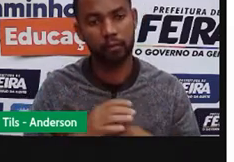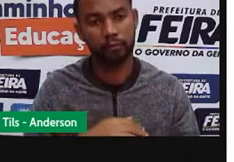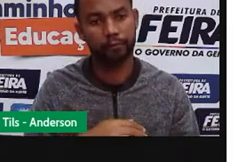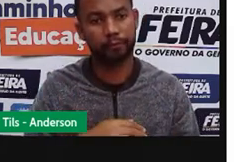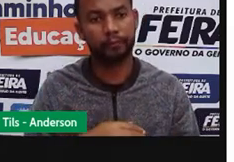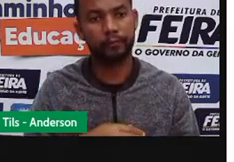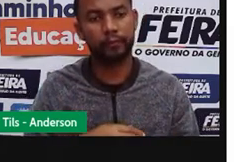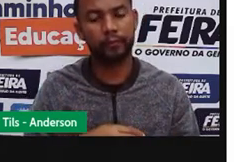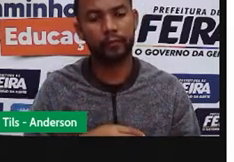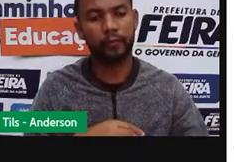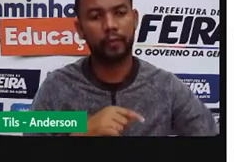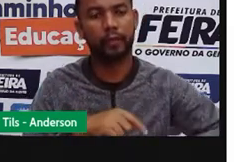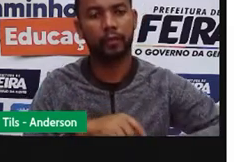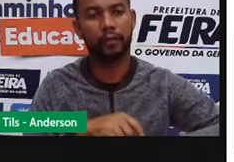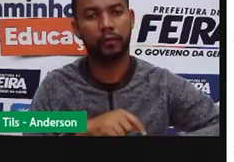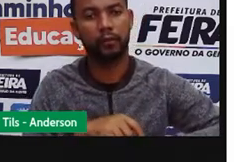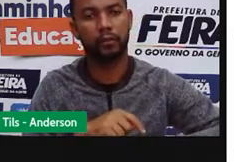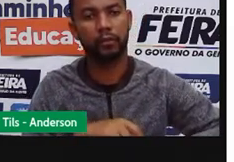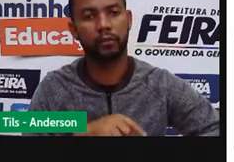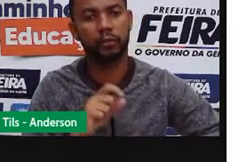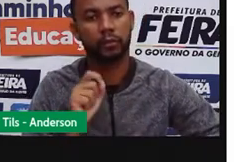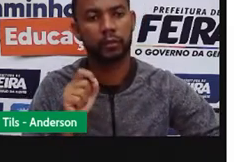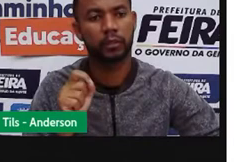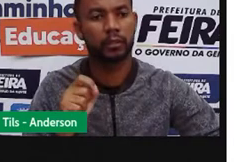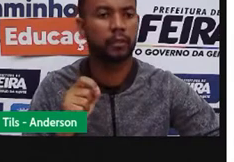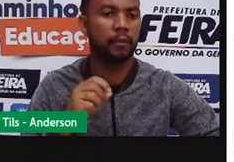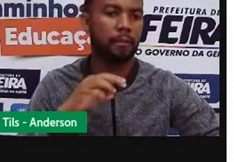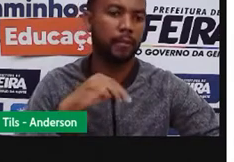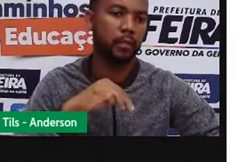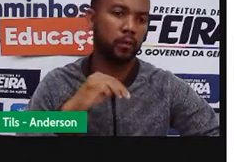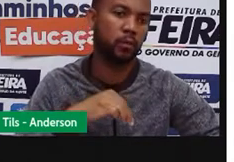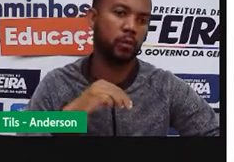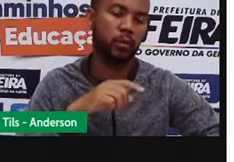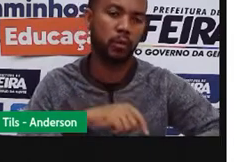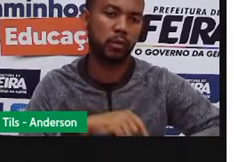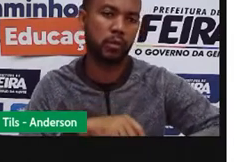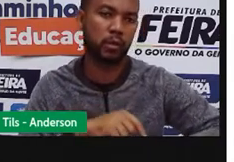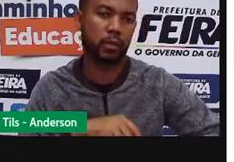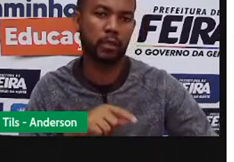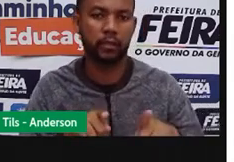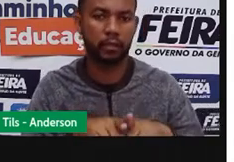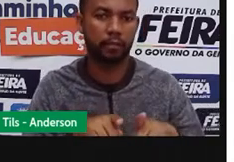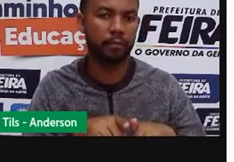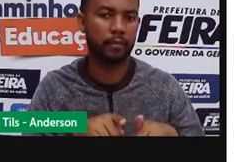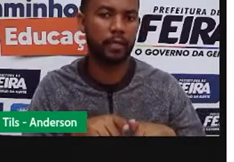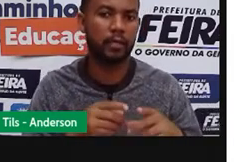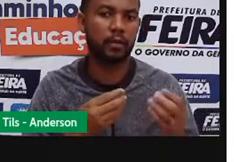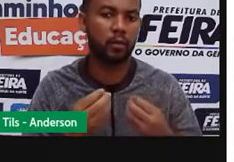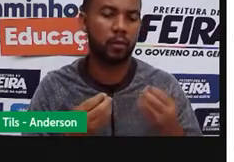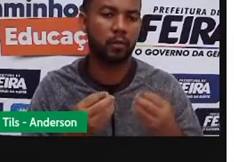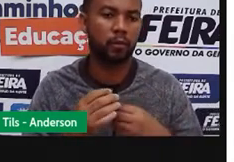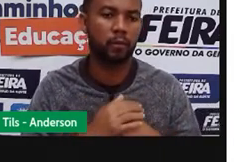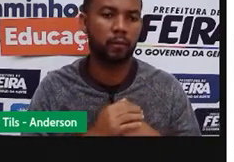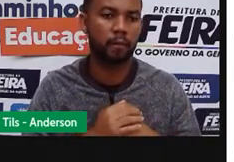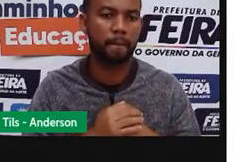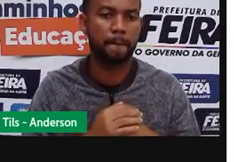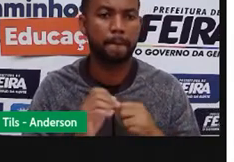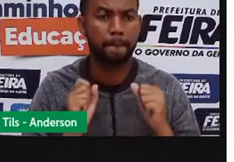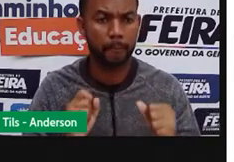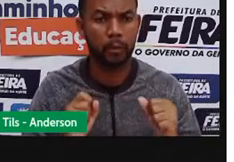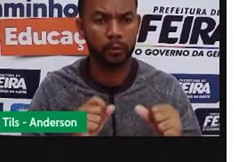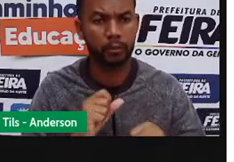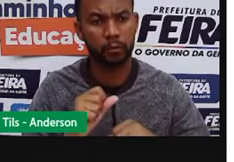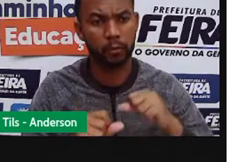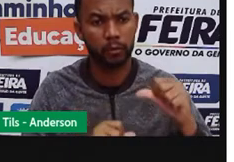relógio digital, ele conta os minutos e as horas eletronicamente. Ele só faz mudar o